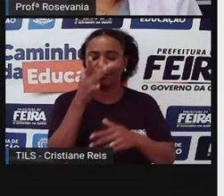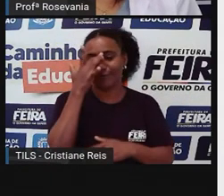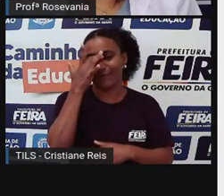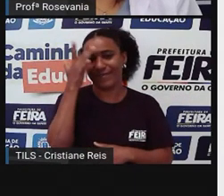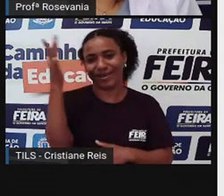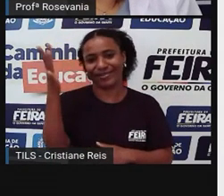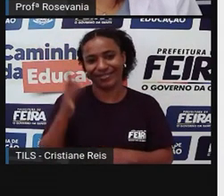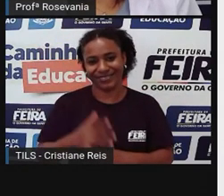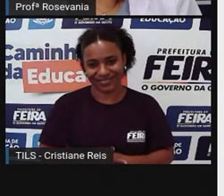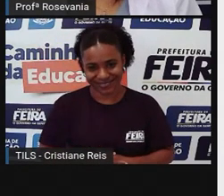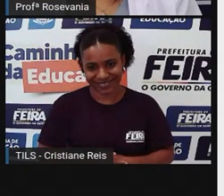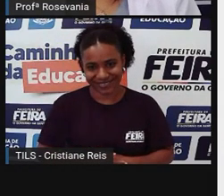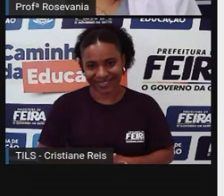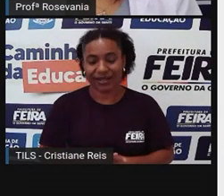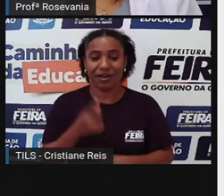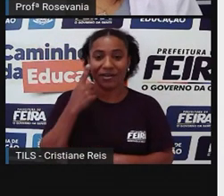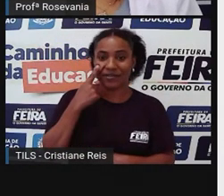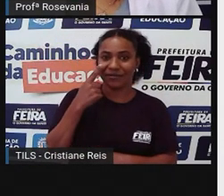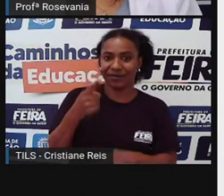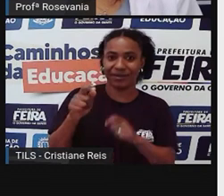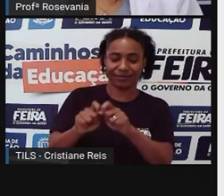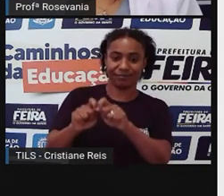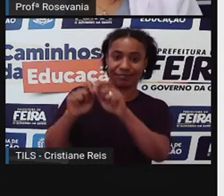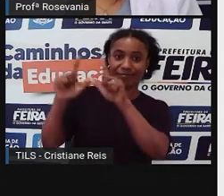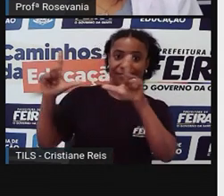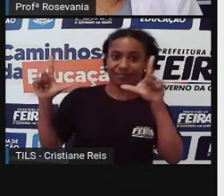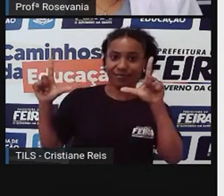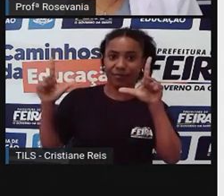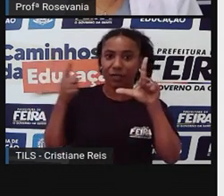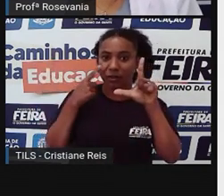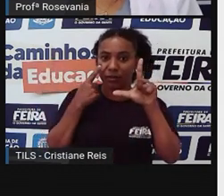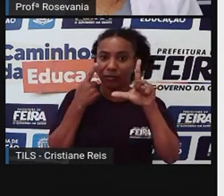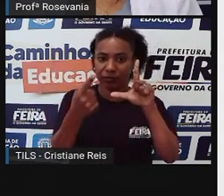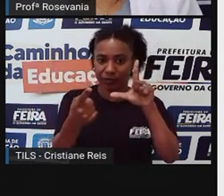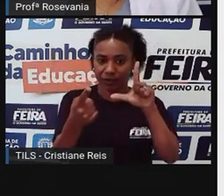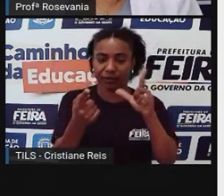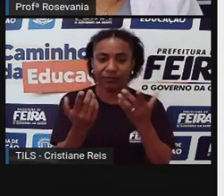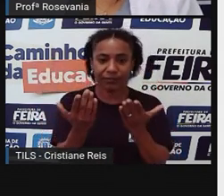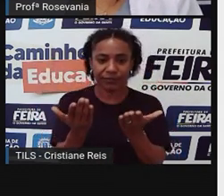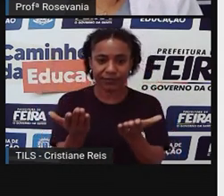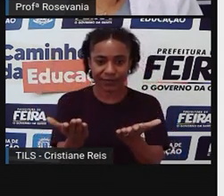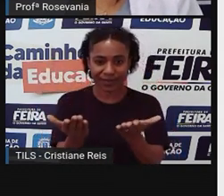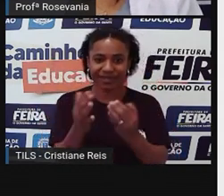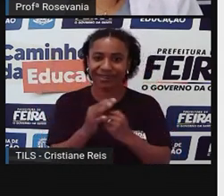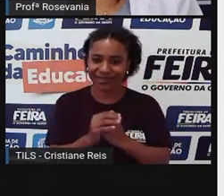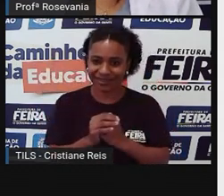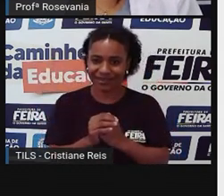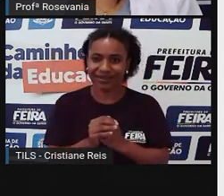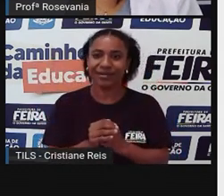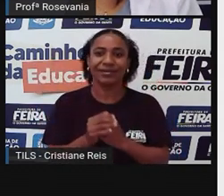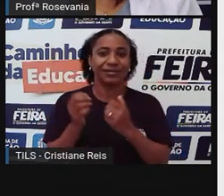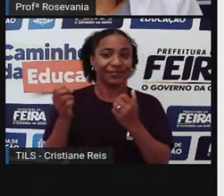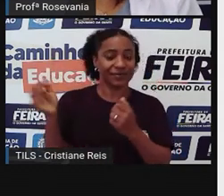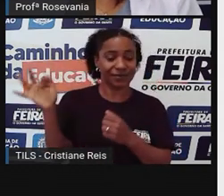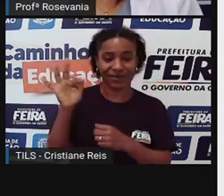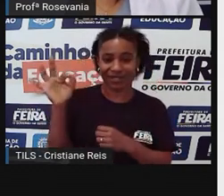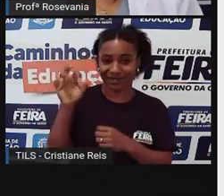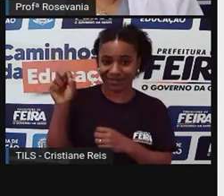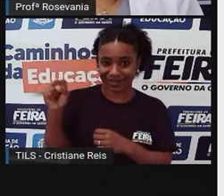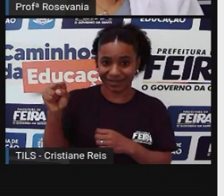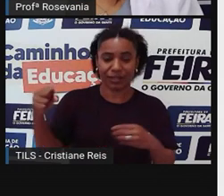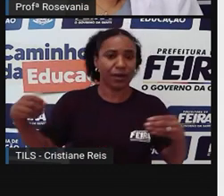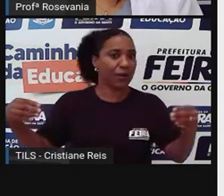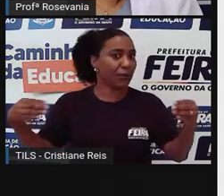mais destacado pra gente enxergar melhor isso. A Feira de Santana é o segundo maior entrocamento rodoviário do Brasil,